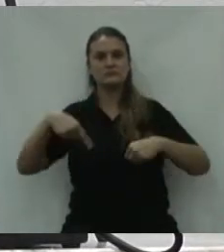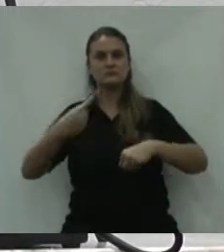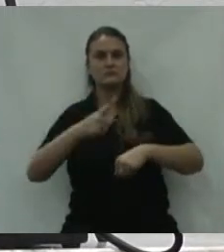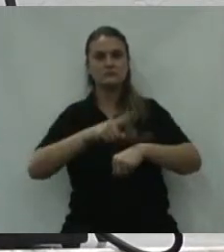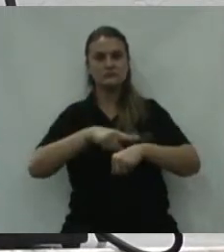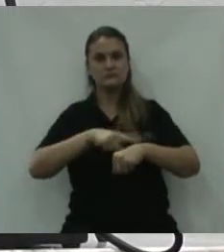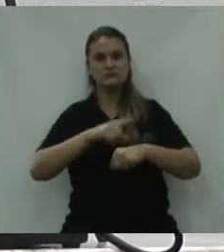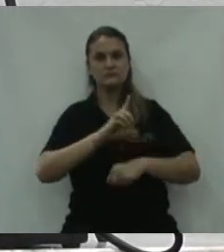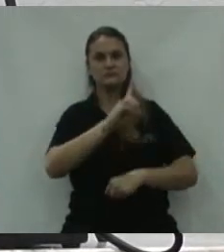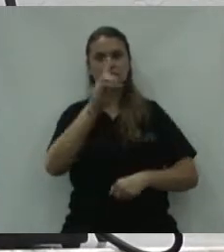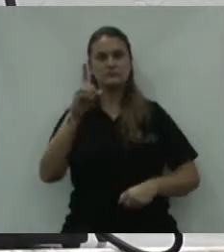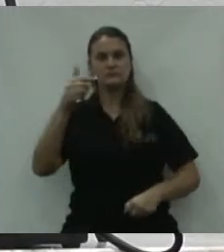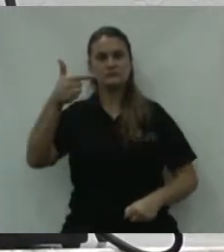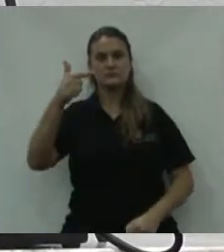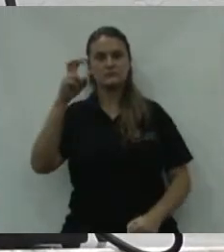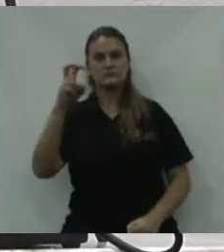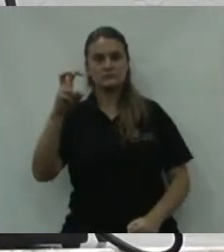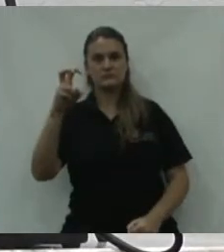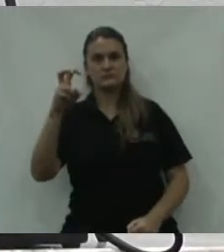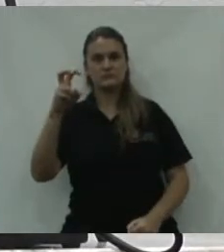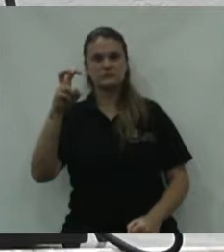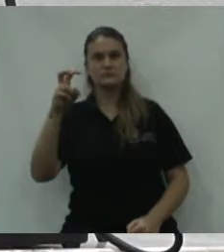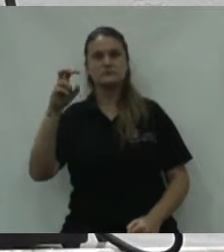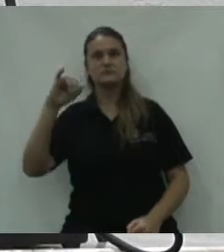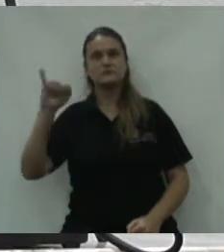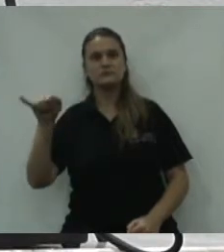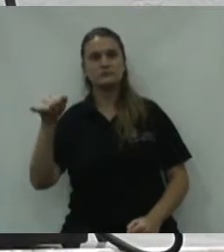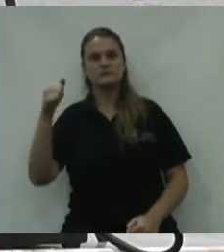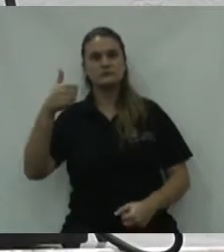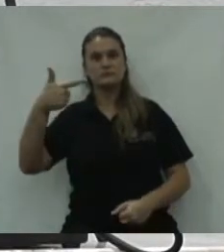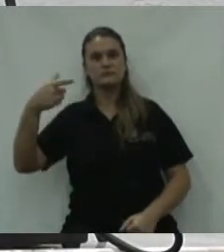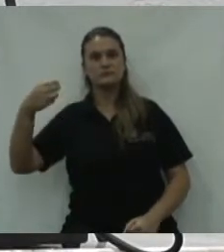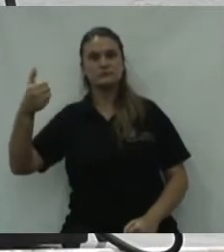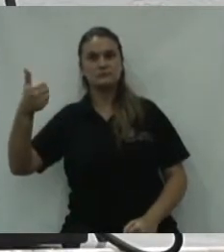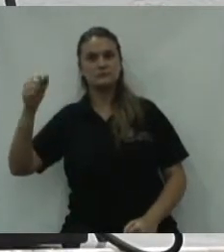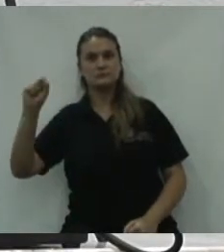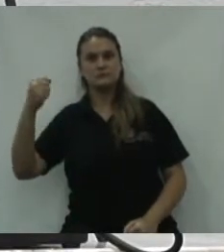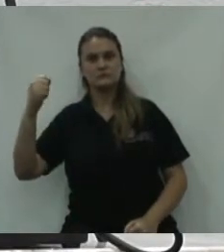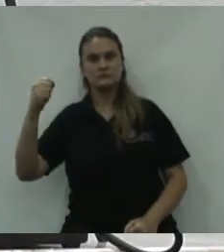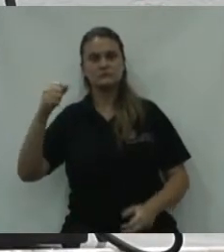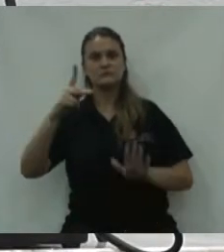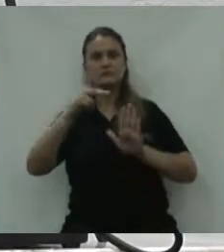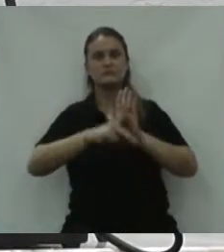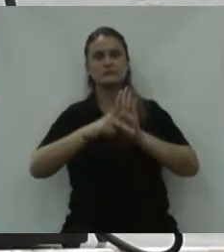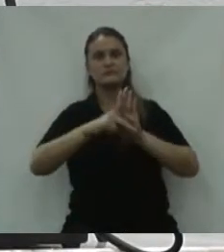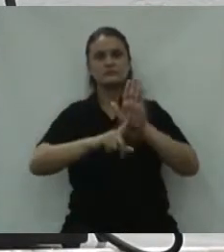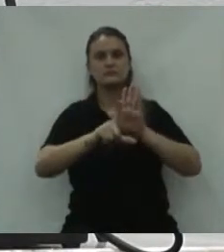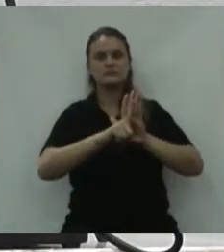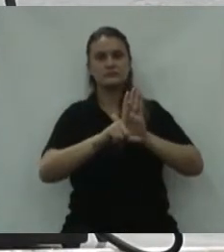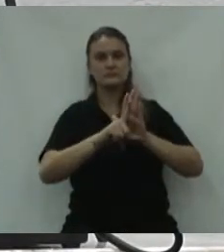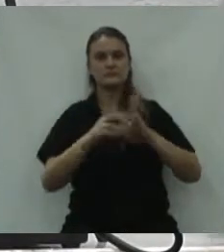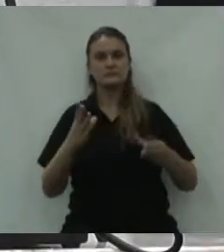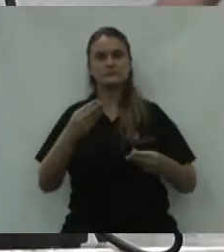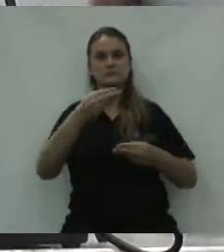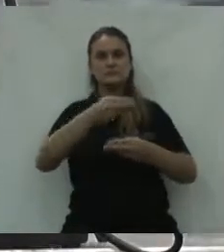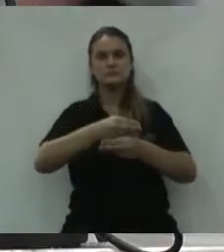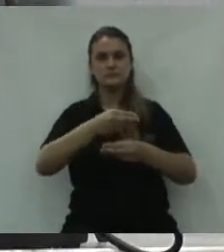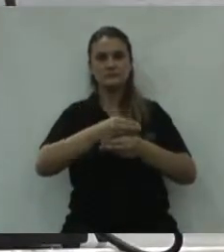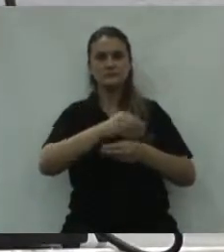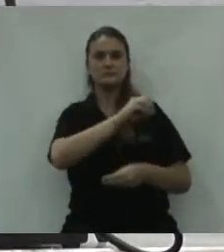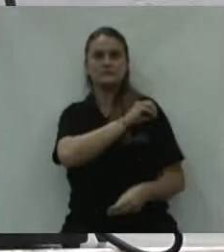extraordinária do dia 25 de janeiro de 2018 do projeto de lei